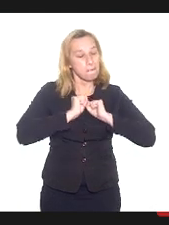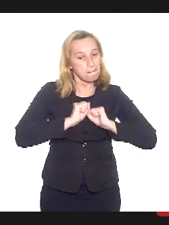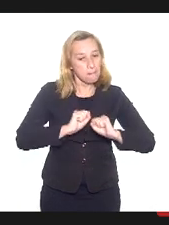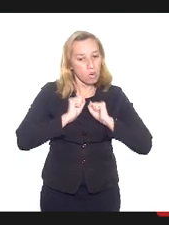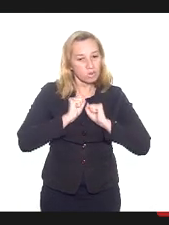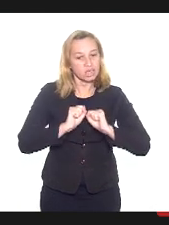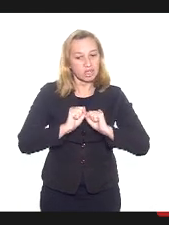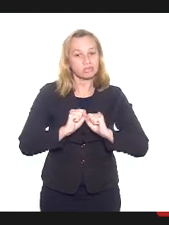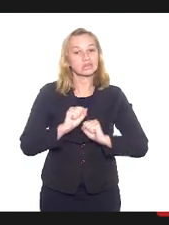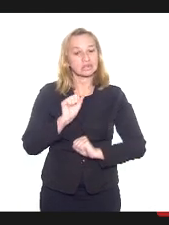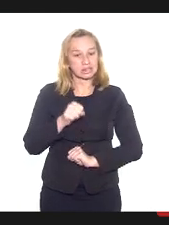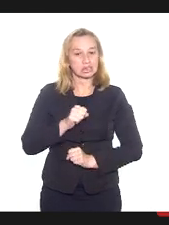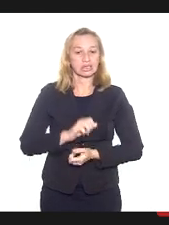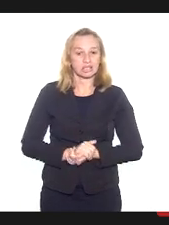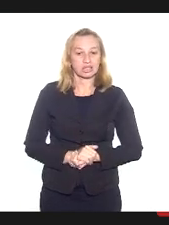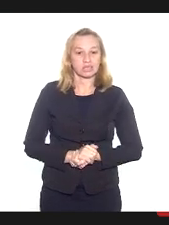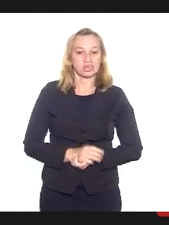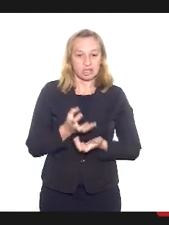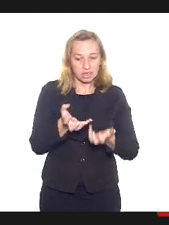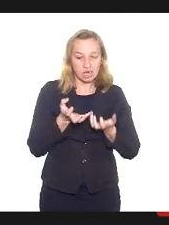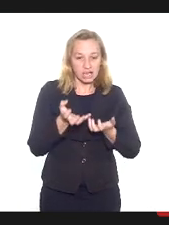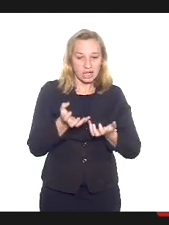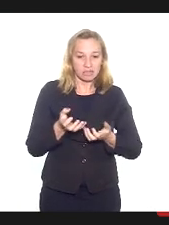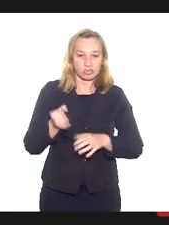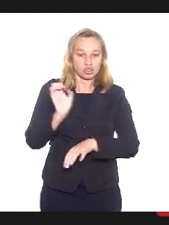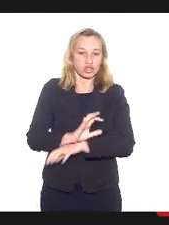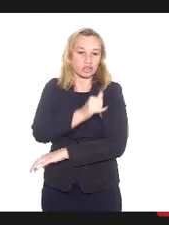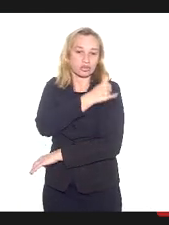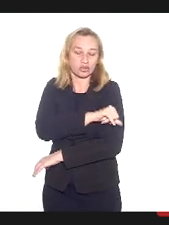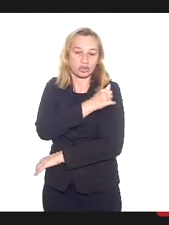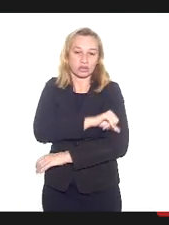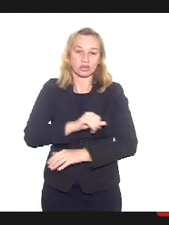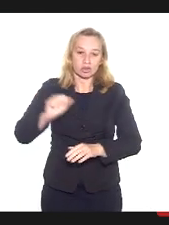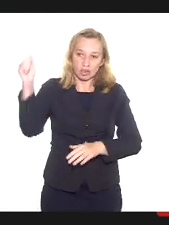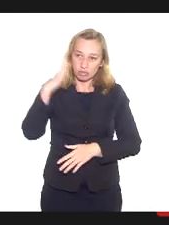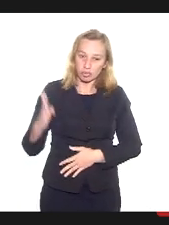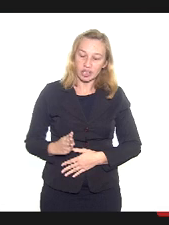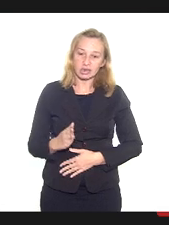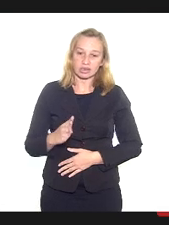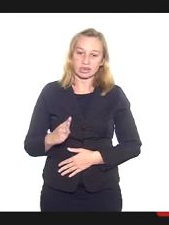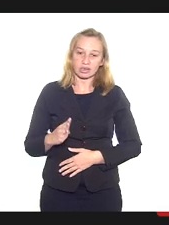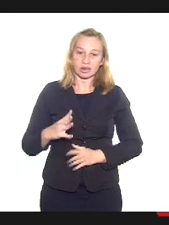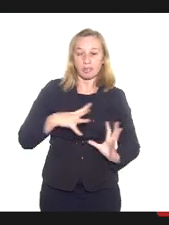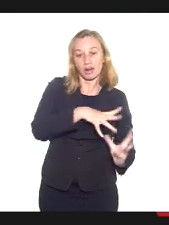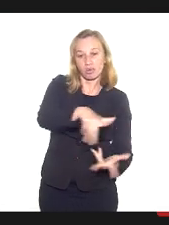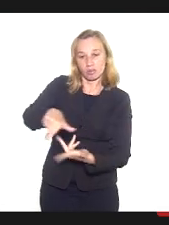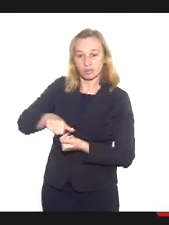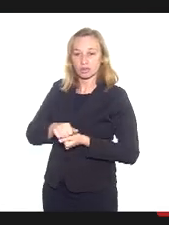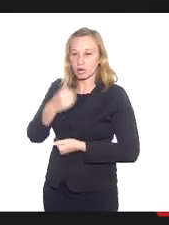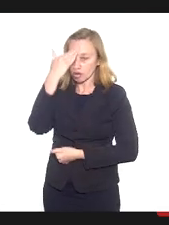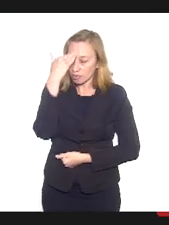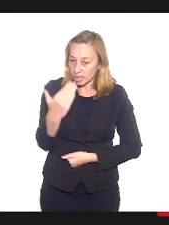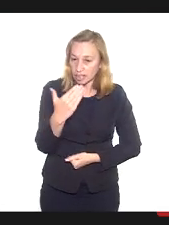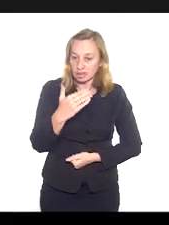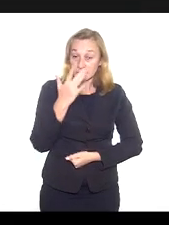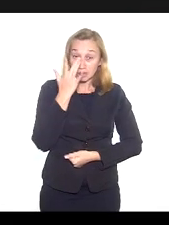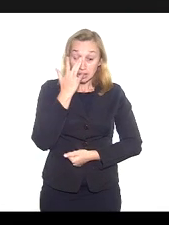e devemos. É isso que queremos para o Estado do Rio de Janeiro, para o Brasil e para o mundo. Muito obrigado.